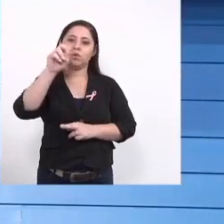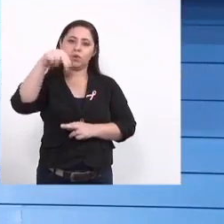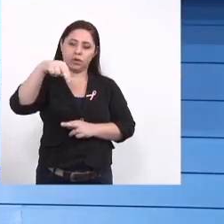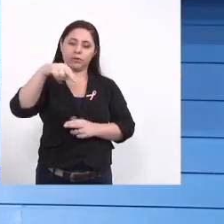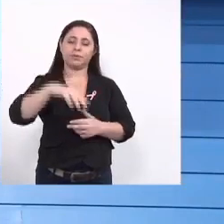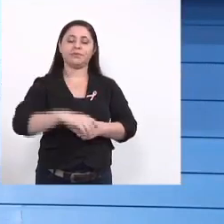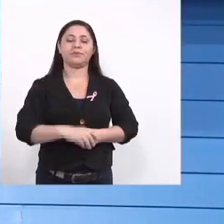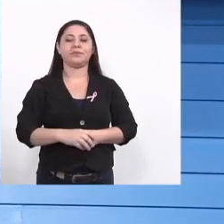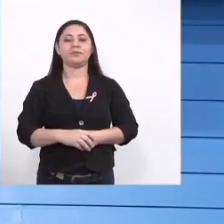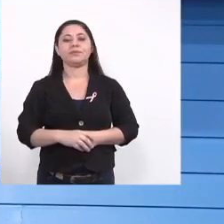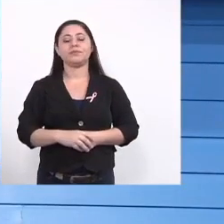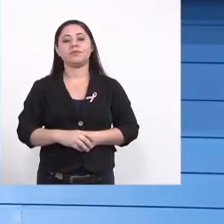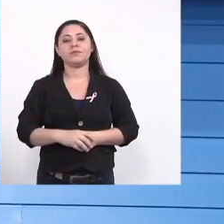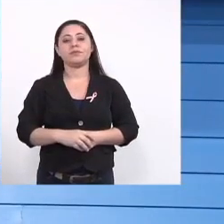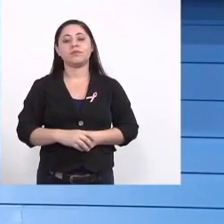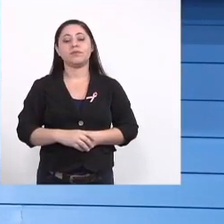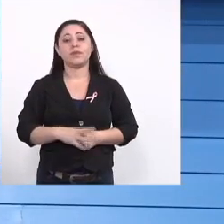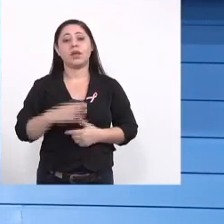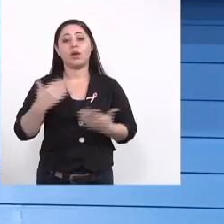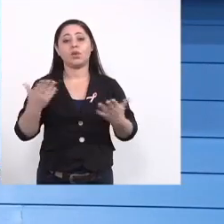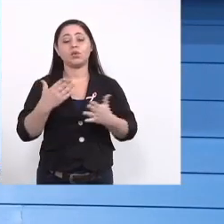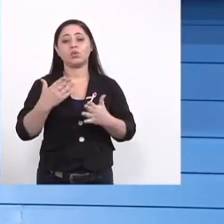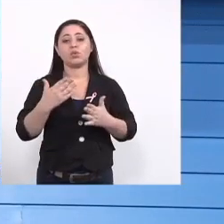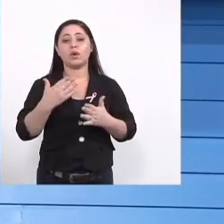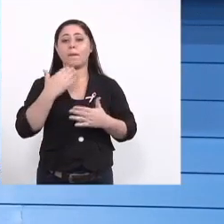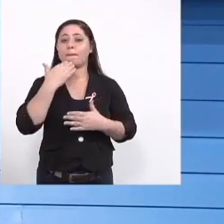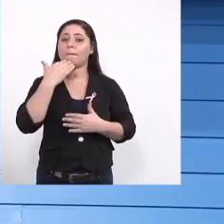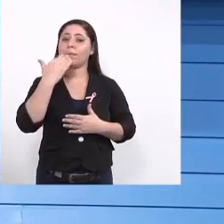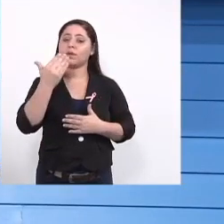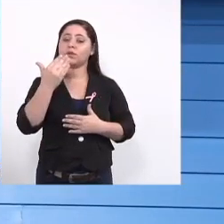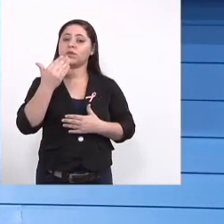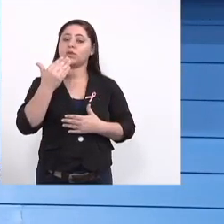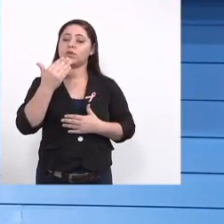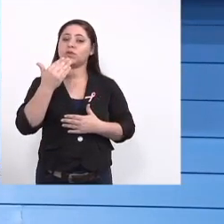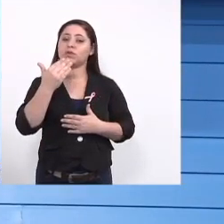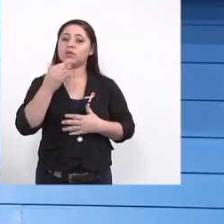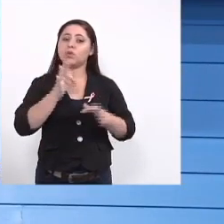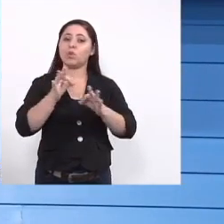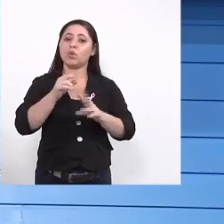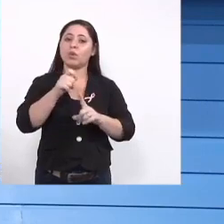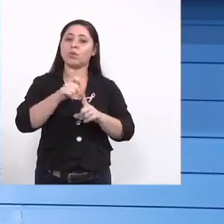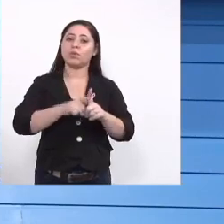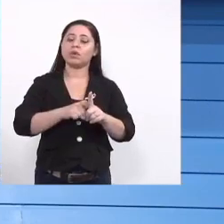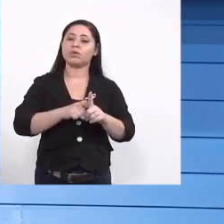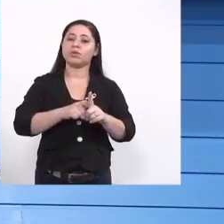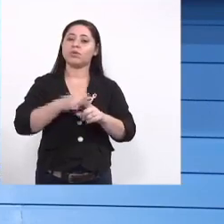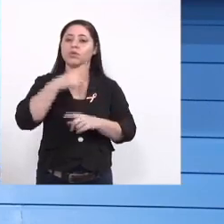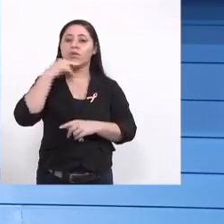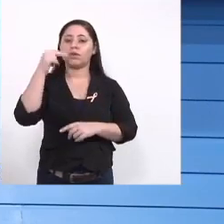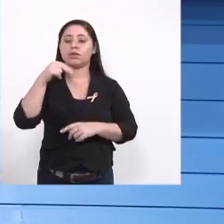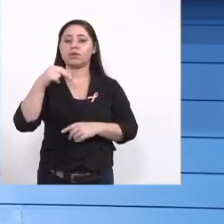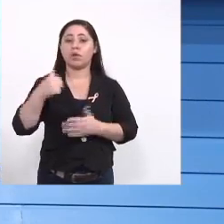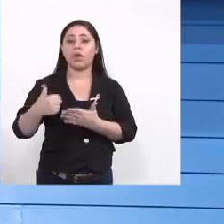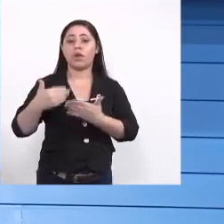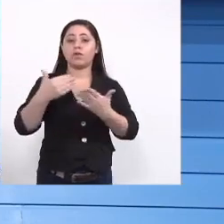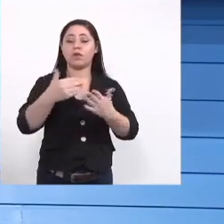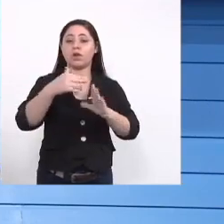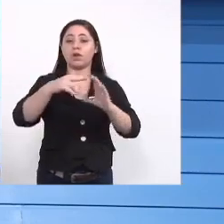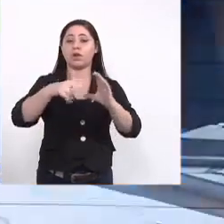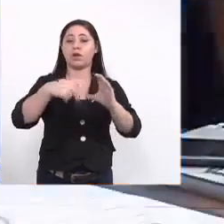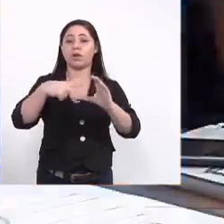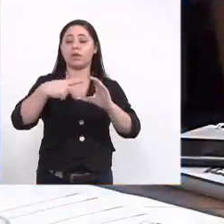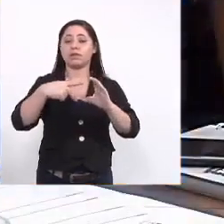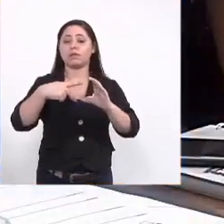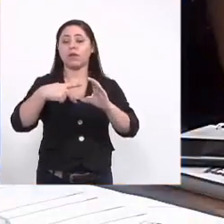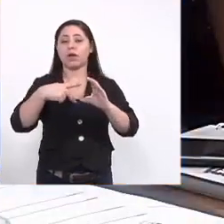de Mato Grosso do Sul então diante da solicitação relacionada ao mês de novembro eu levei para a nossa câmara técnica